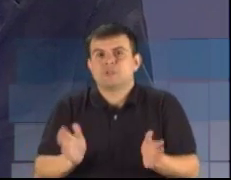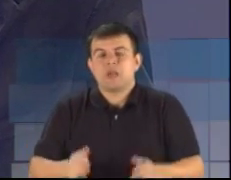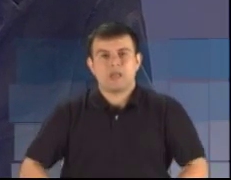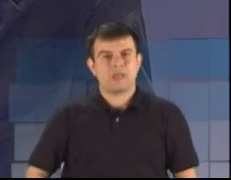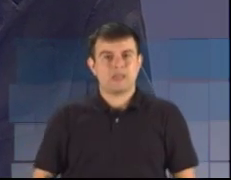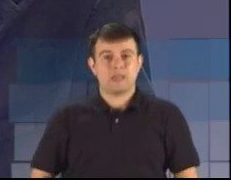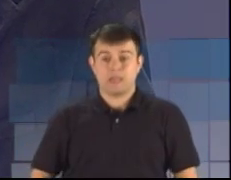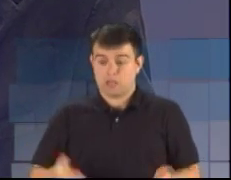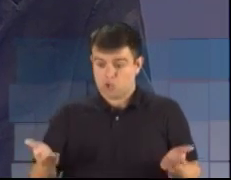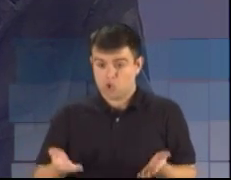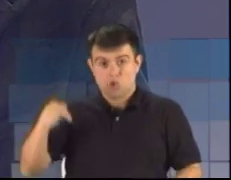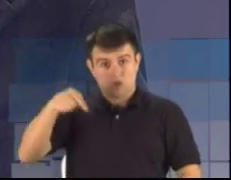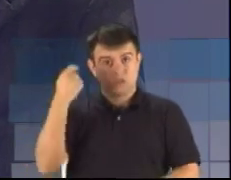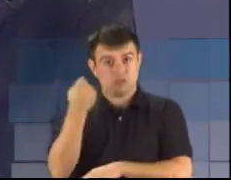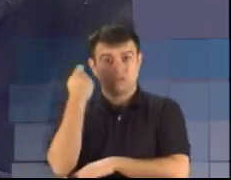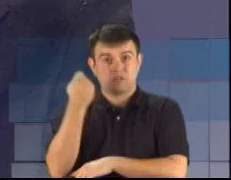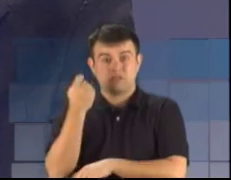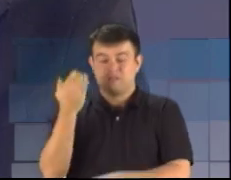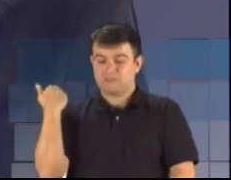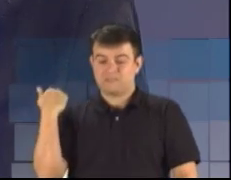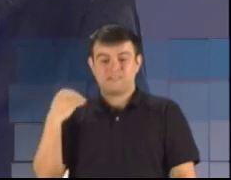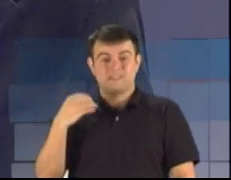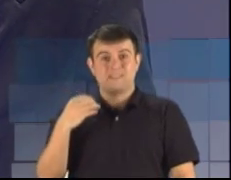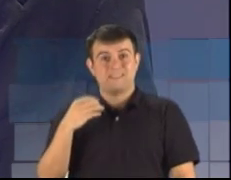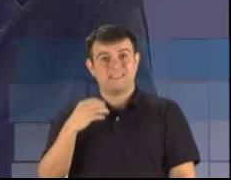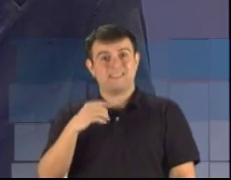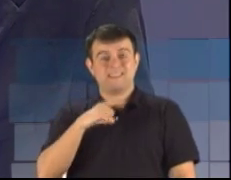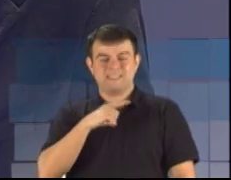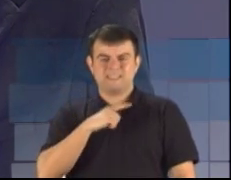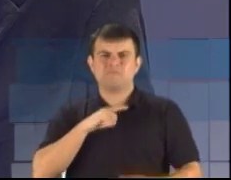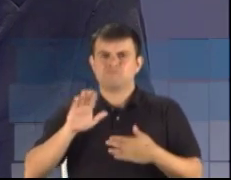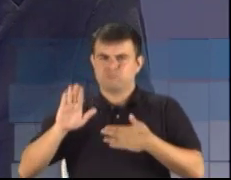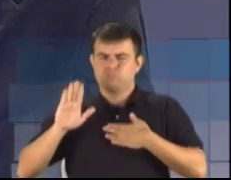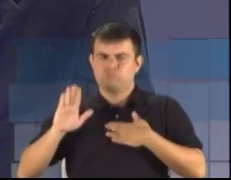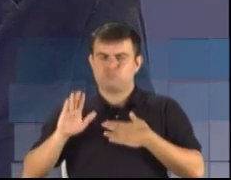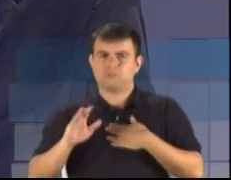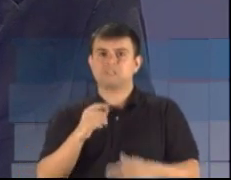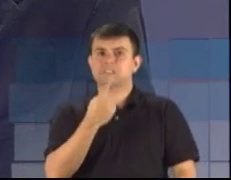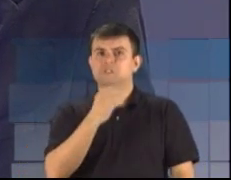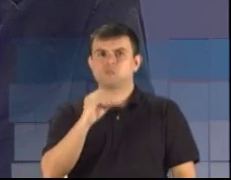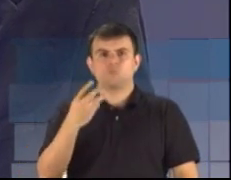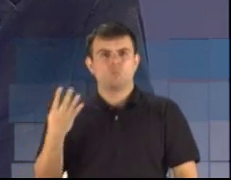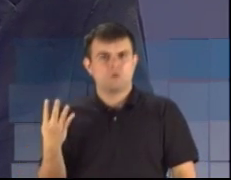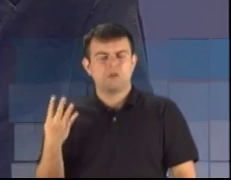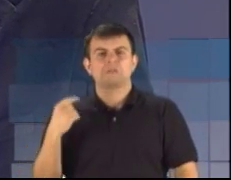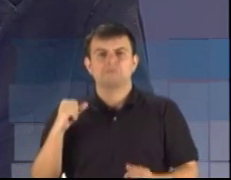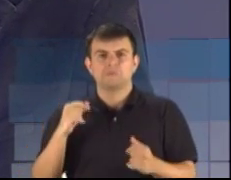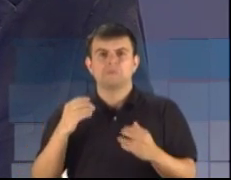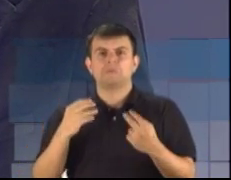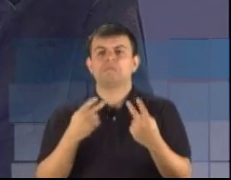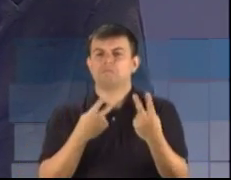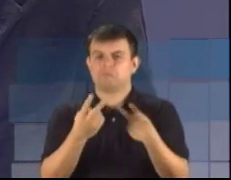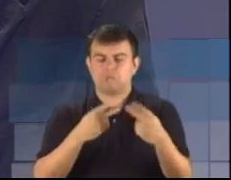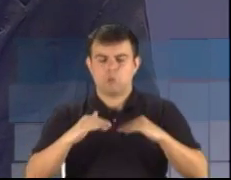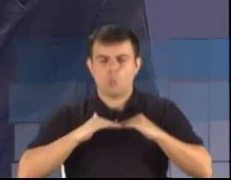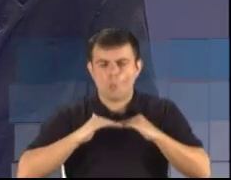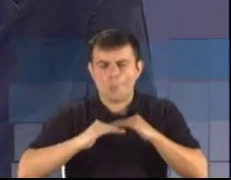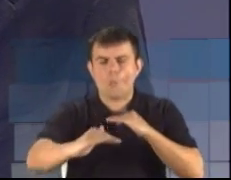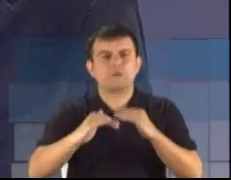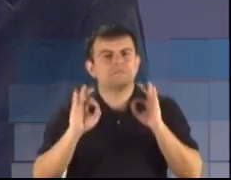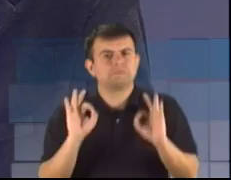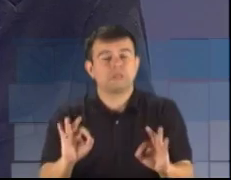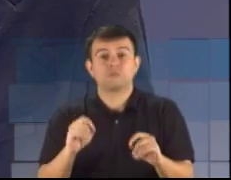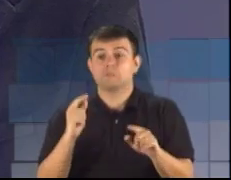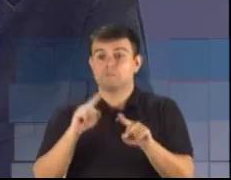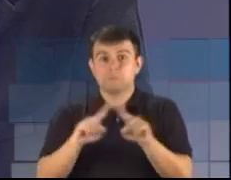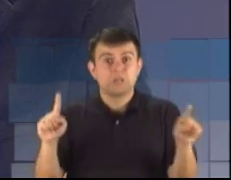assumiu, 104, prometeu fazer os 104 acessos asfálticos. Não conseguiu 60. Portanto, nós vamos ter que